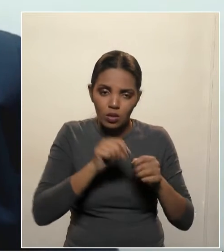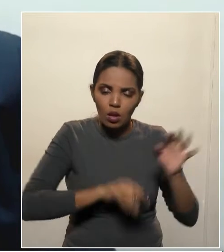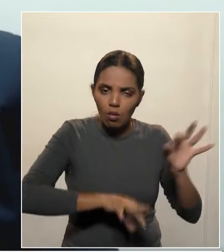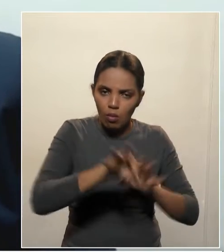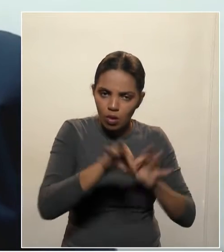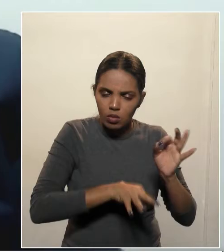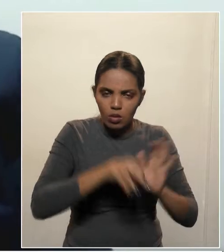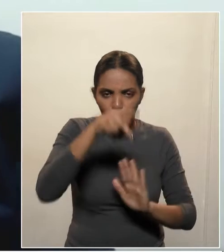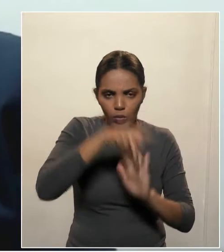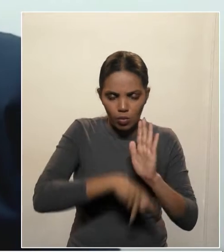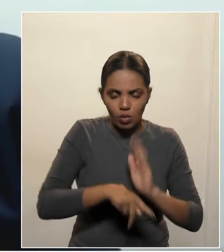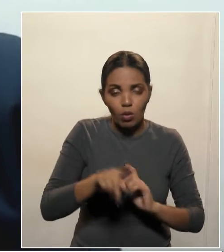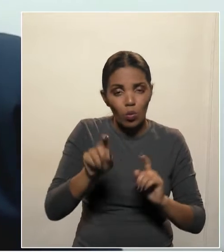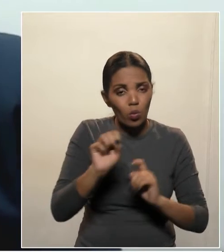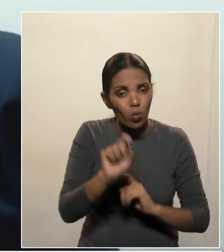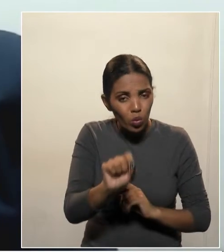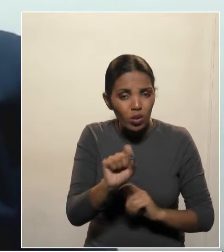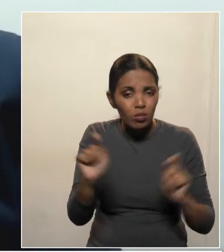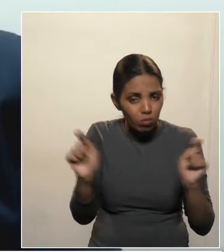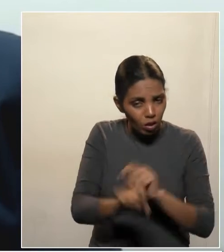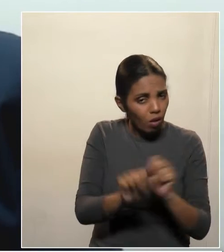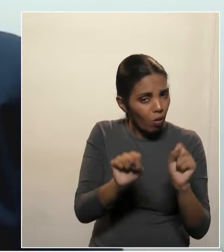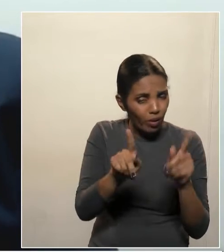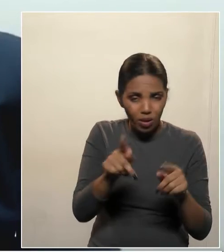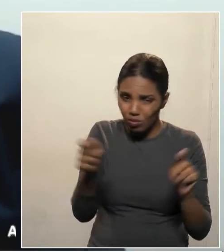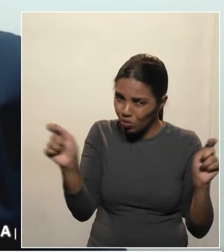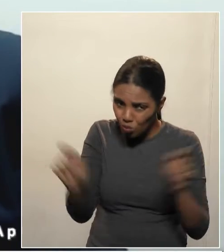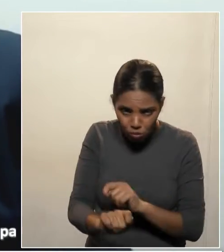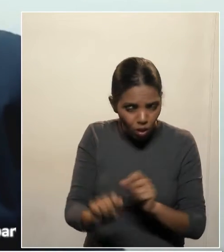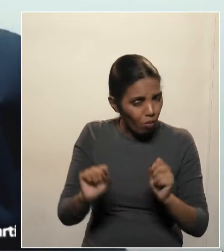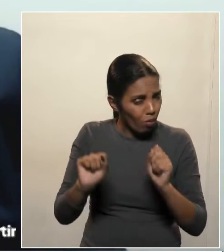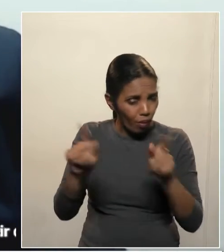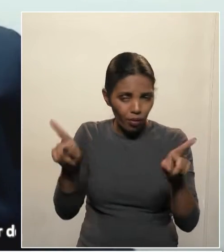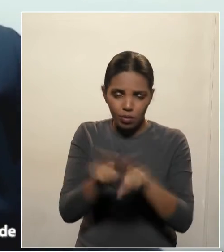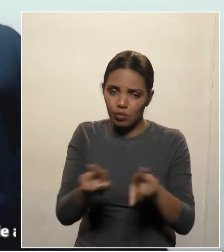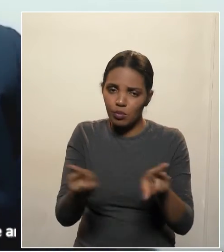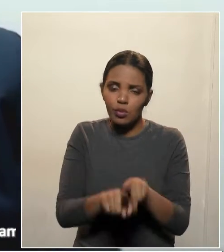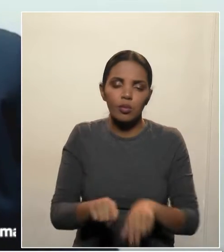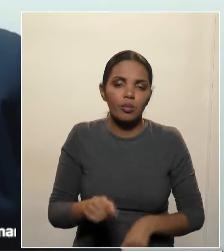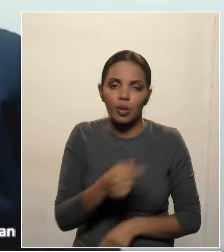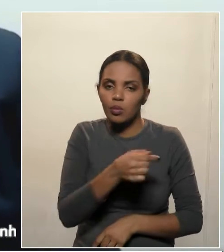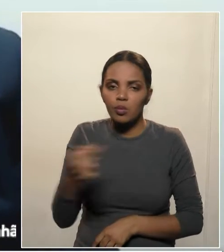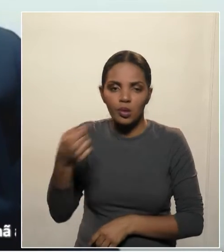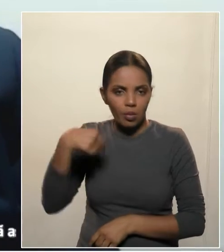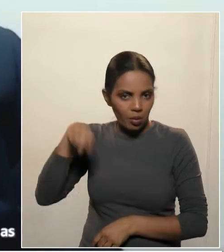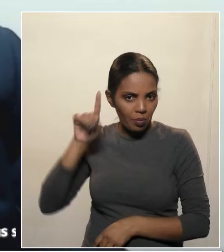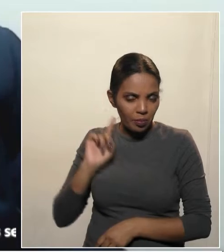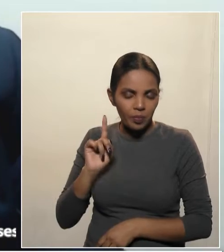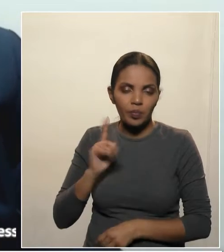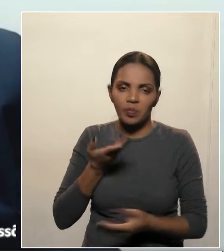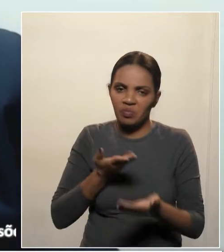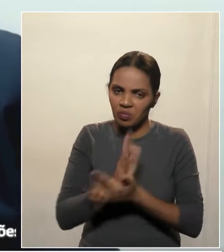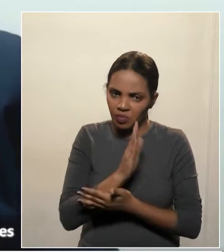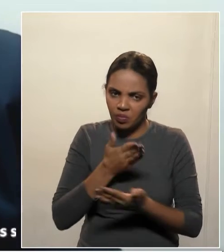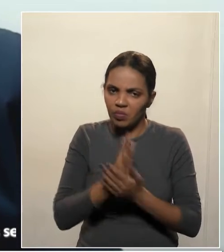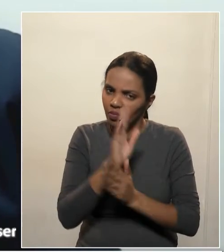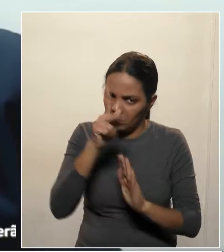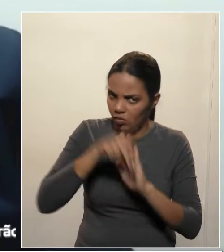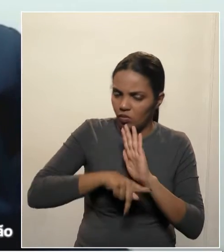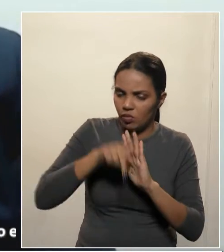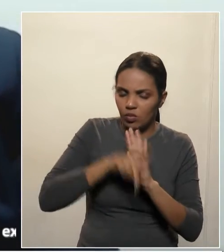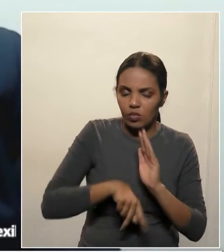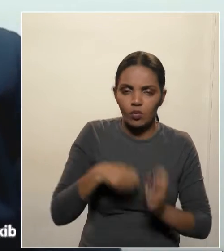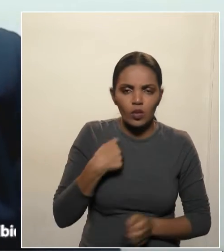do projeto, o que dá, dá, o que não dá, não dá e nesse sentido, senhor presidente, nós avançamos, desde a semana passada, temos aprovado alguns projetos